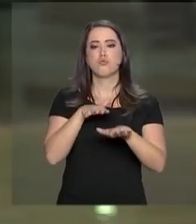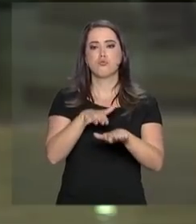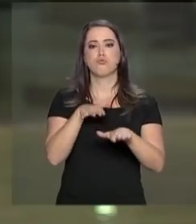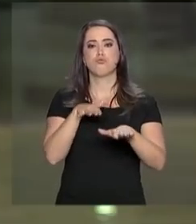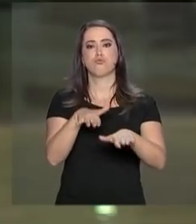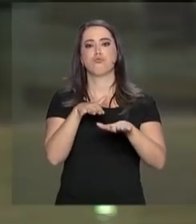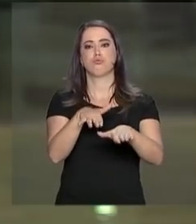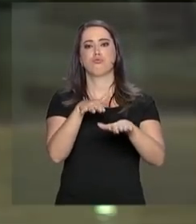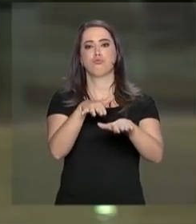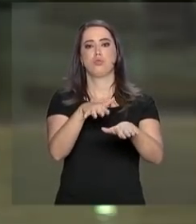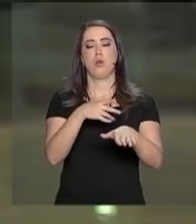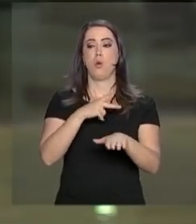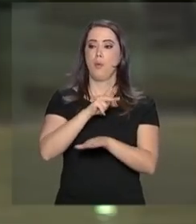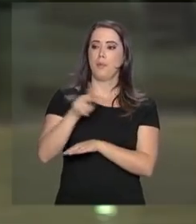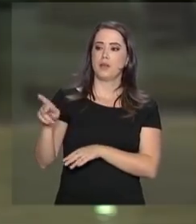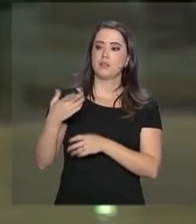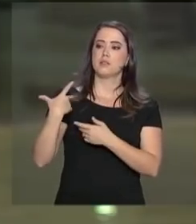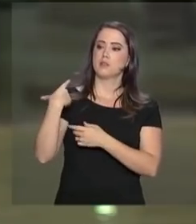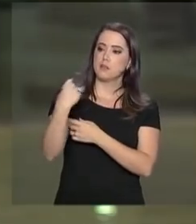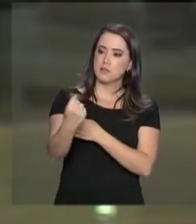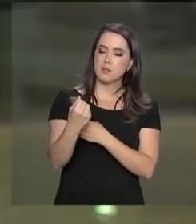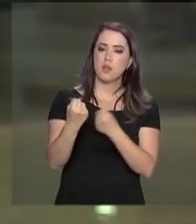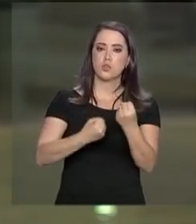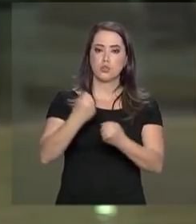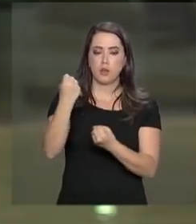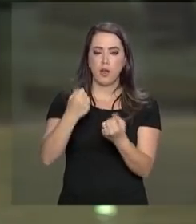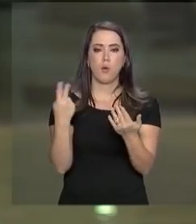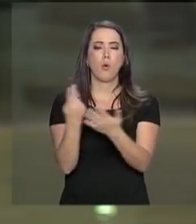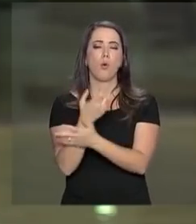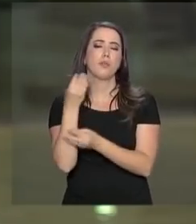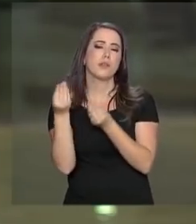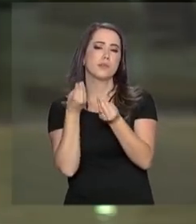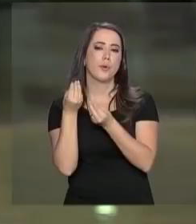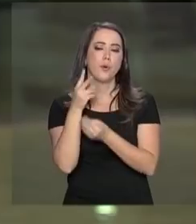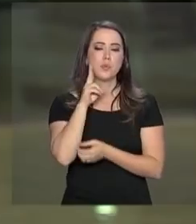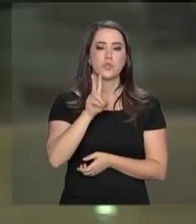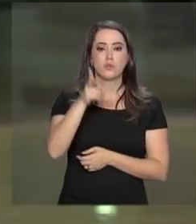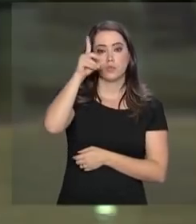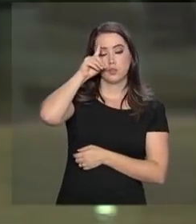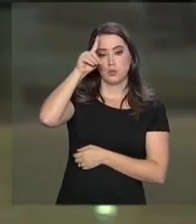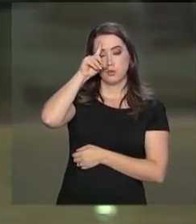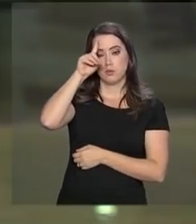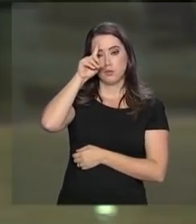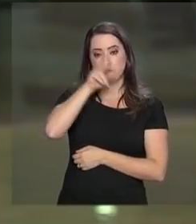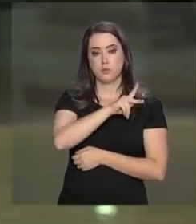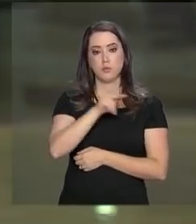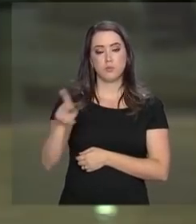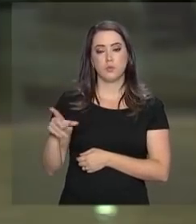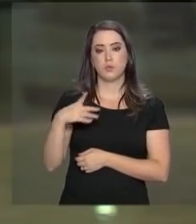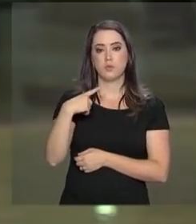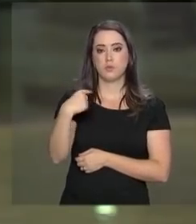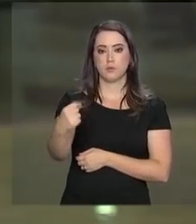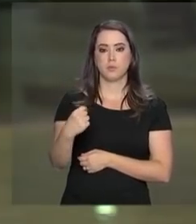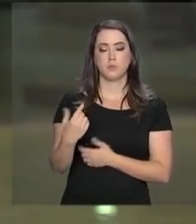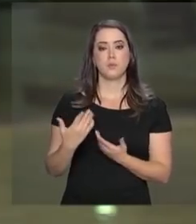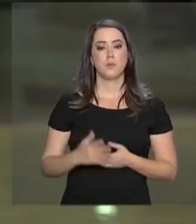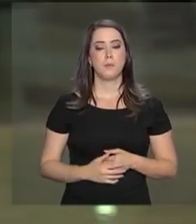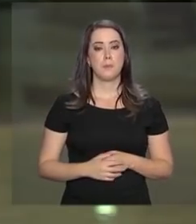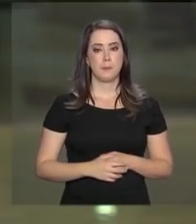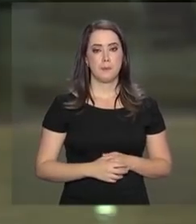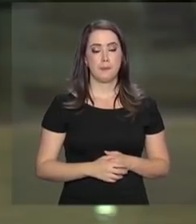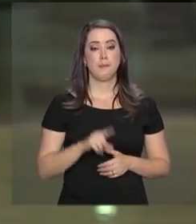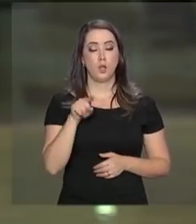presidente sai de carro e precisa desse apoio, que é o que a gente vê todos os dias quando o presidente se desloca.